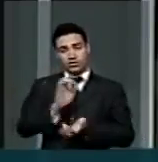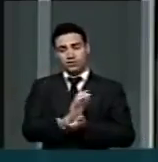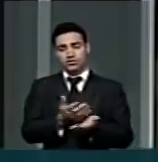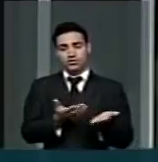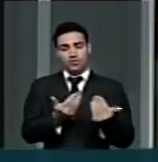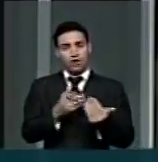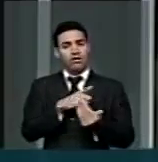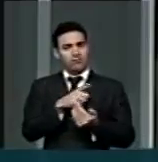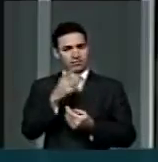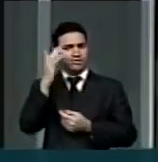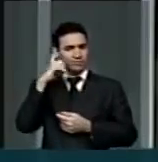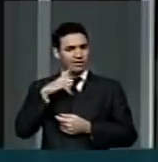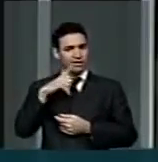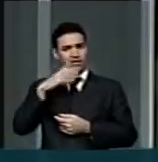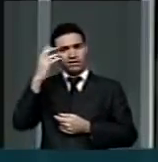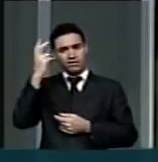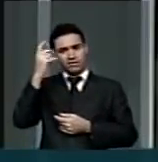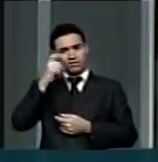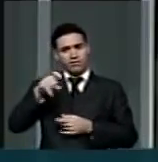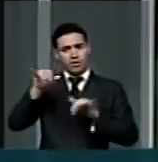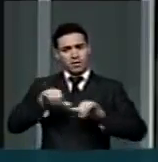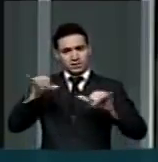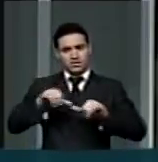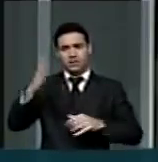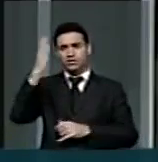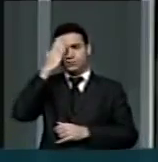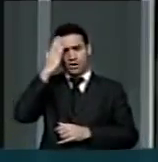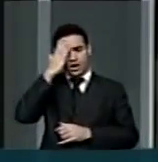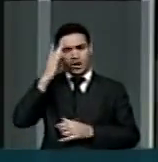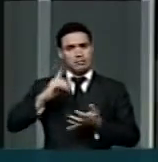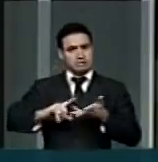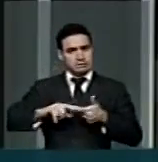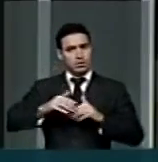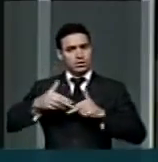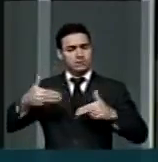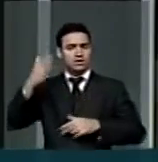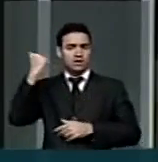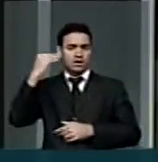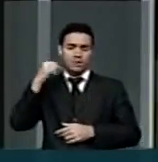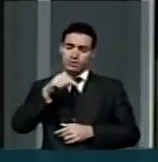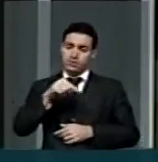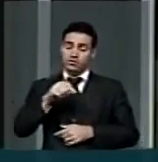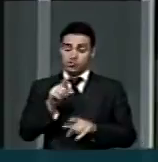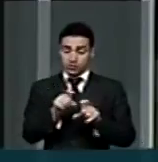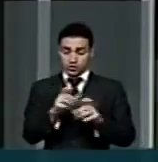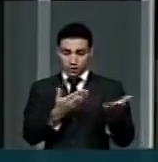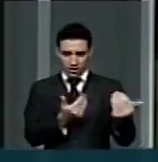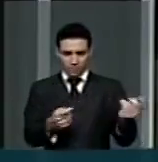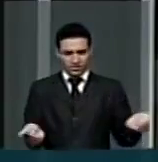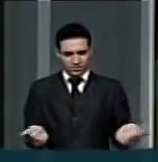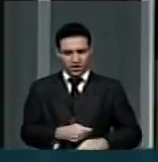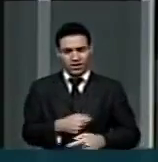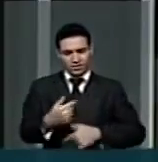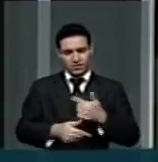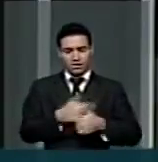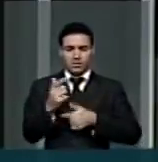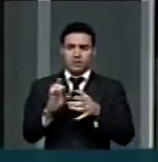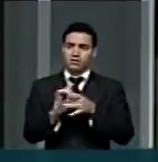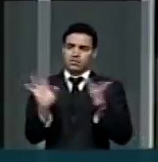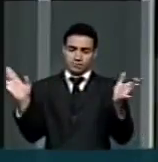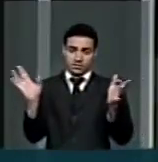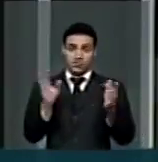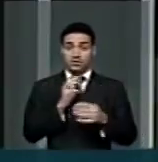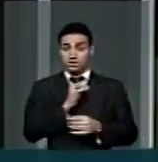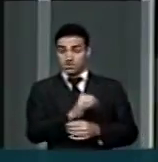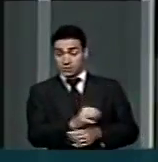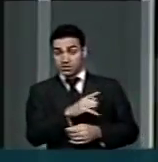bem informado das atualidades brasileiras. O jovem hoje está apto a trabalhar. Se ele